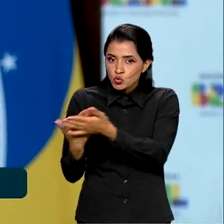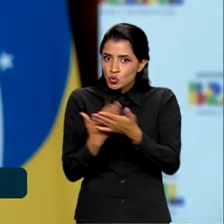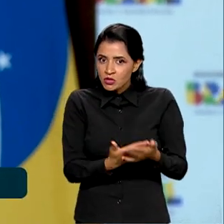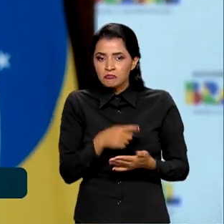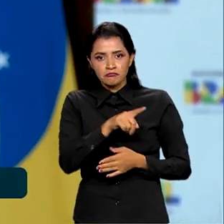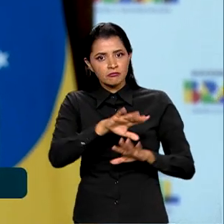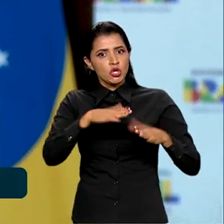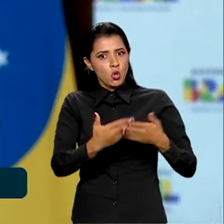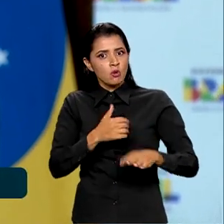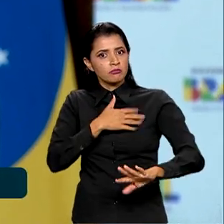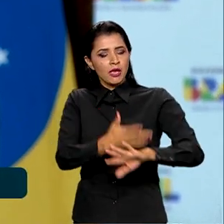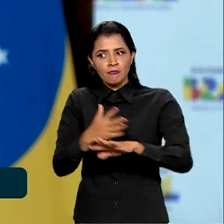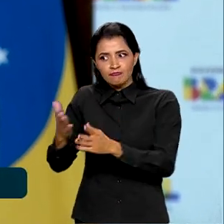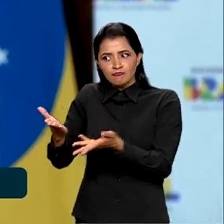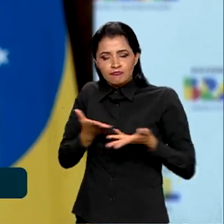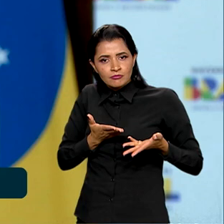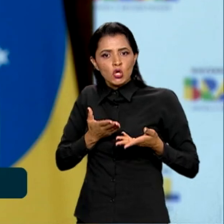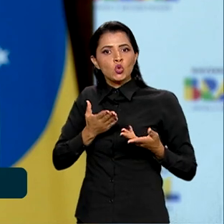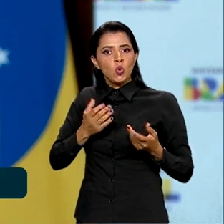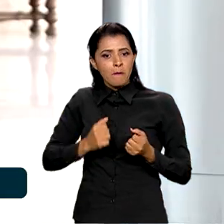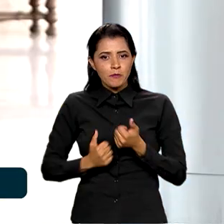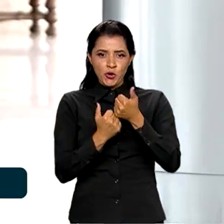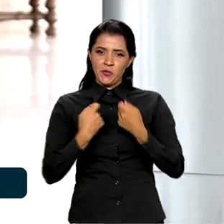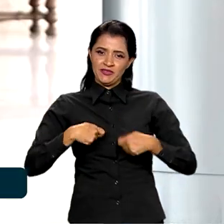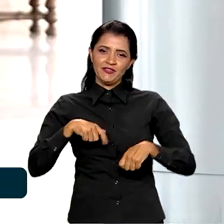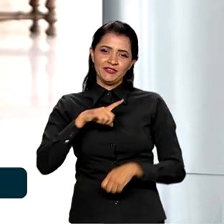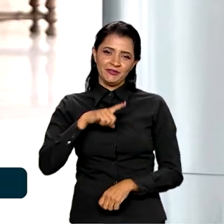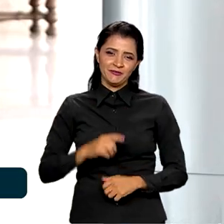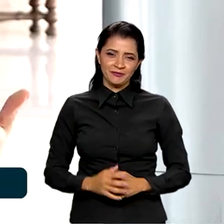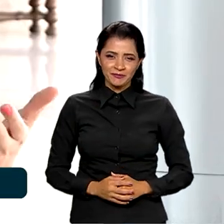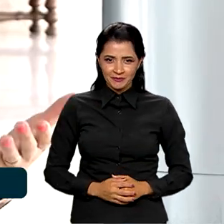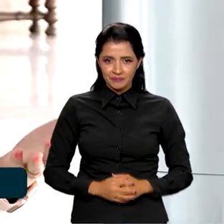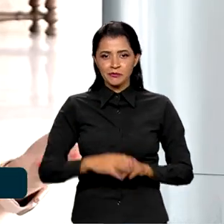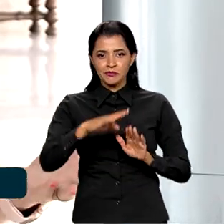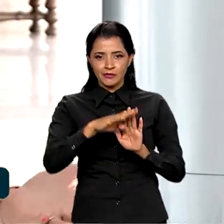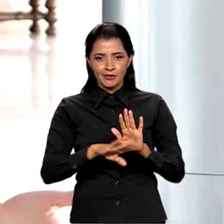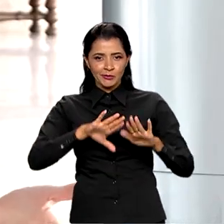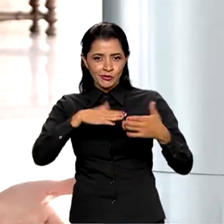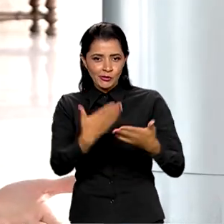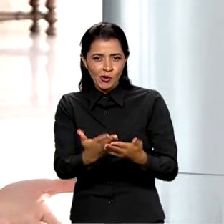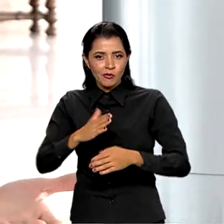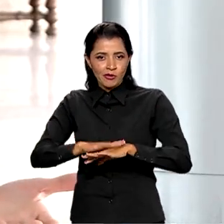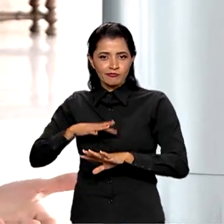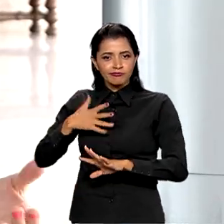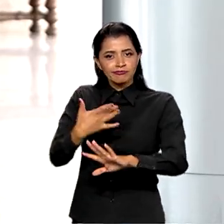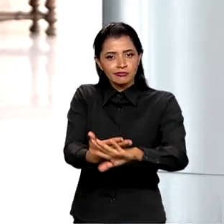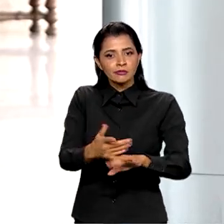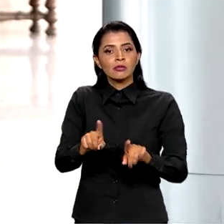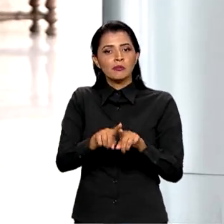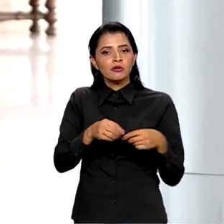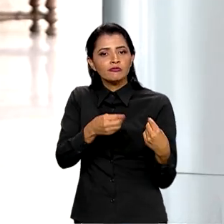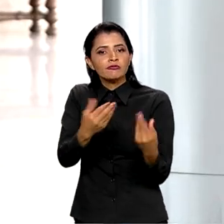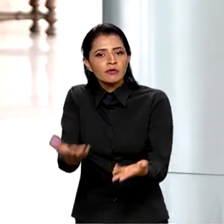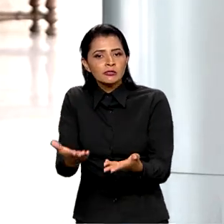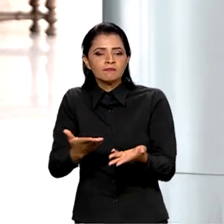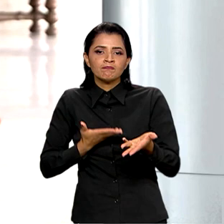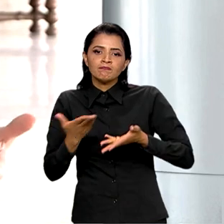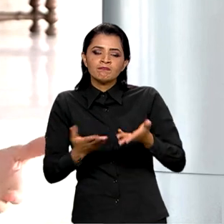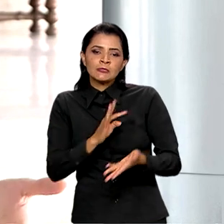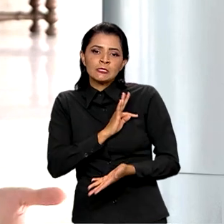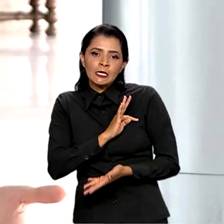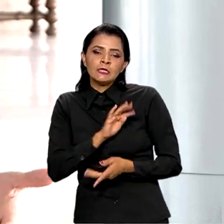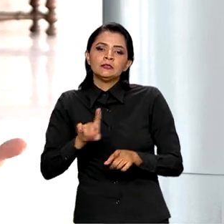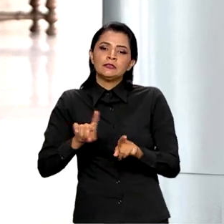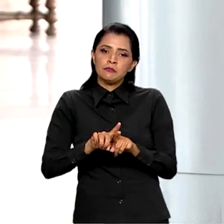acolheu completamente e me deu todo o apoio necessário. O programa Escola em Tempo Integral também quer oferecer assistência técnica e